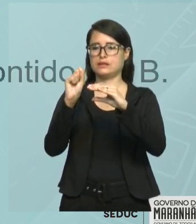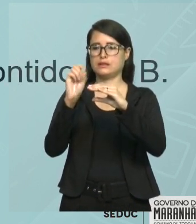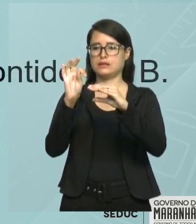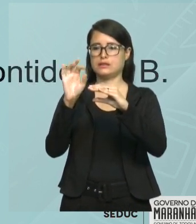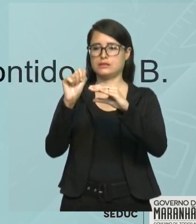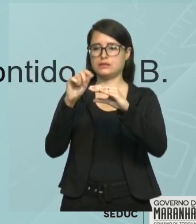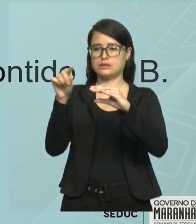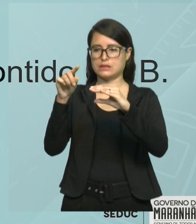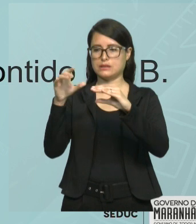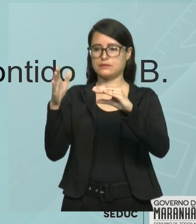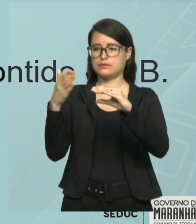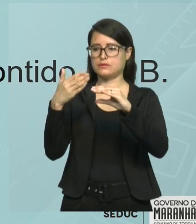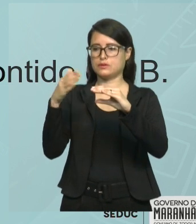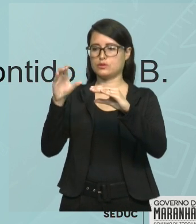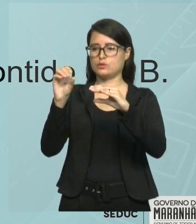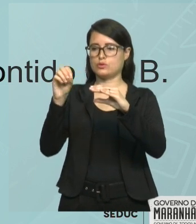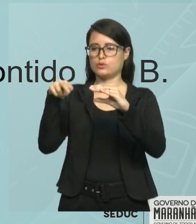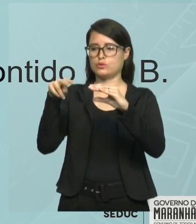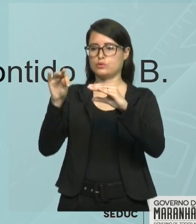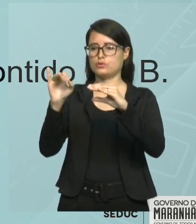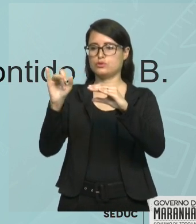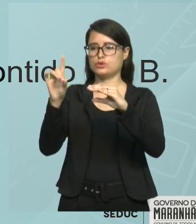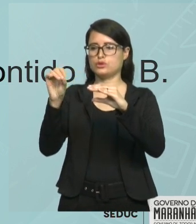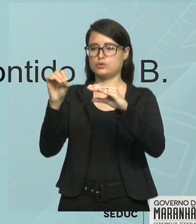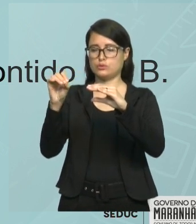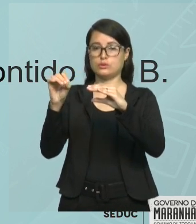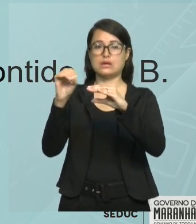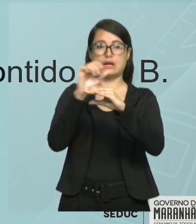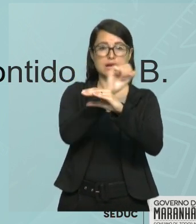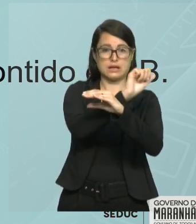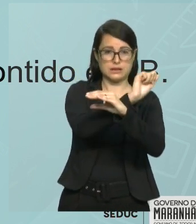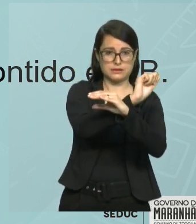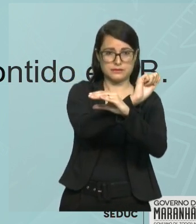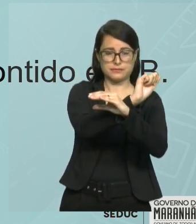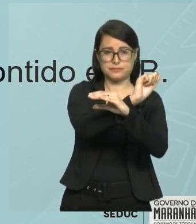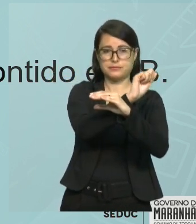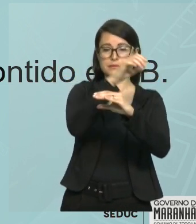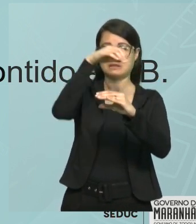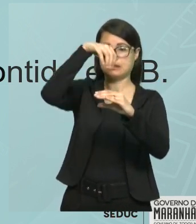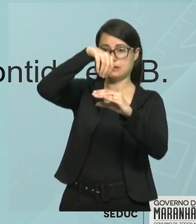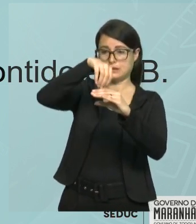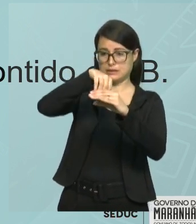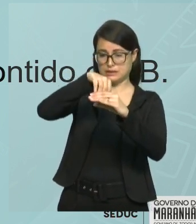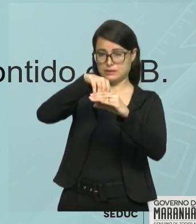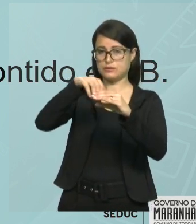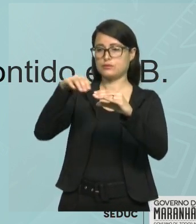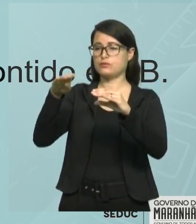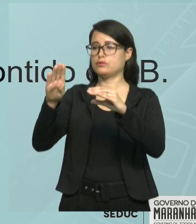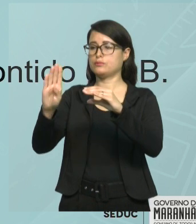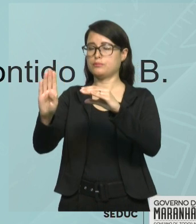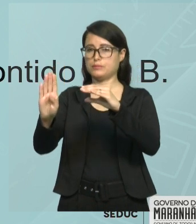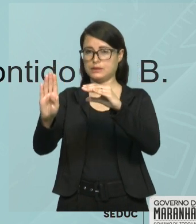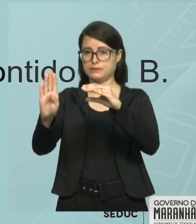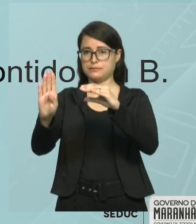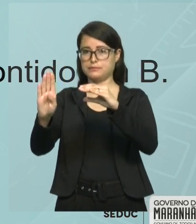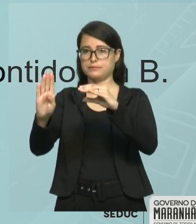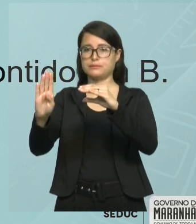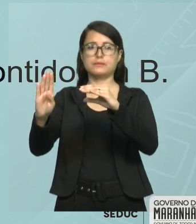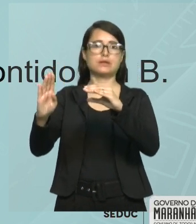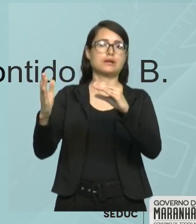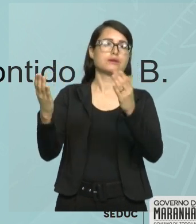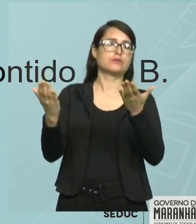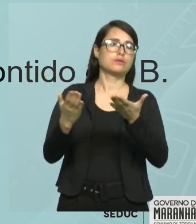A está contido em B. Agora, se eu inverter o sentido desse sinal,